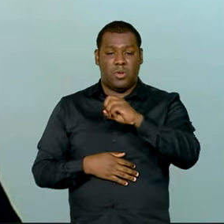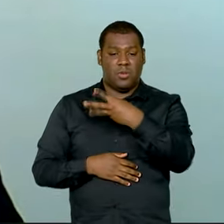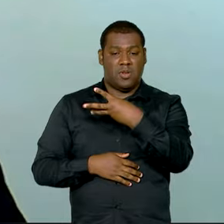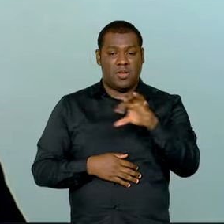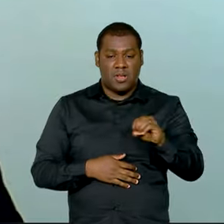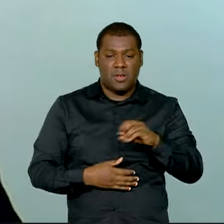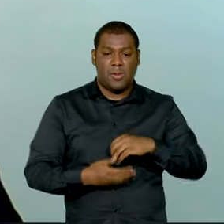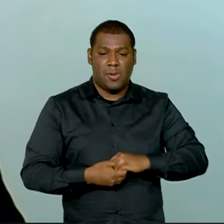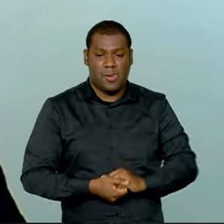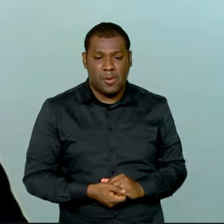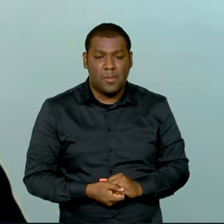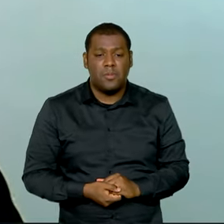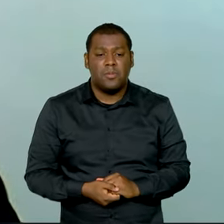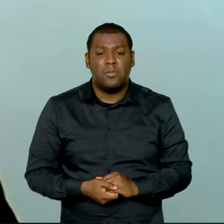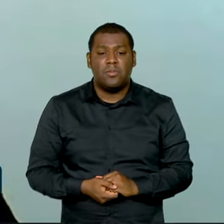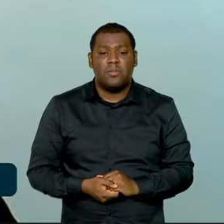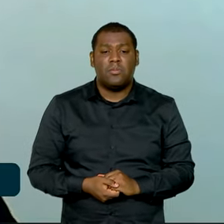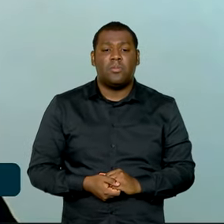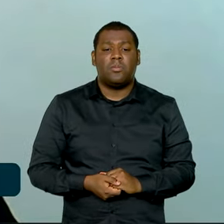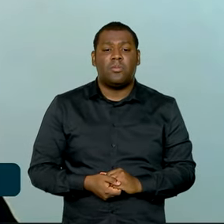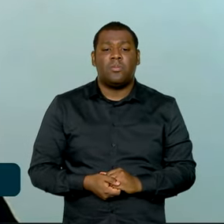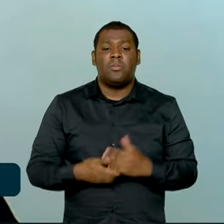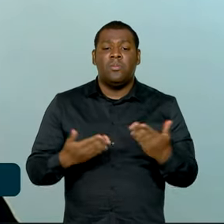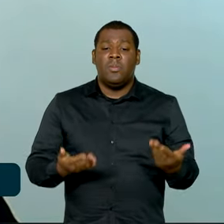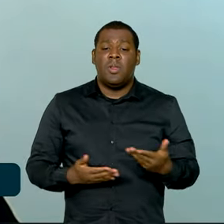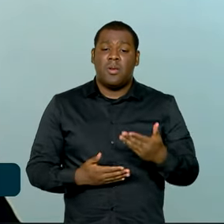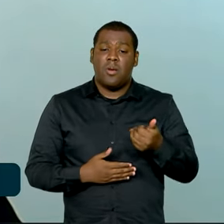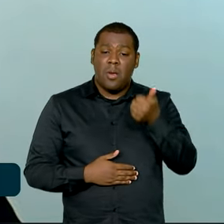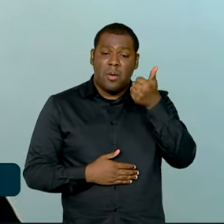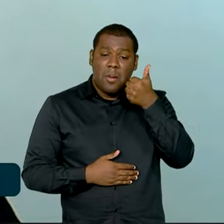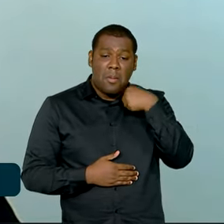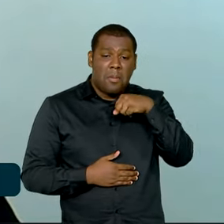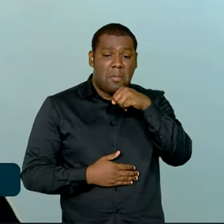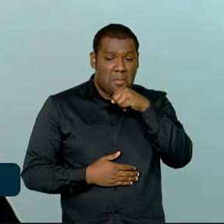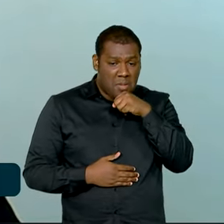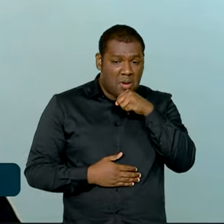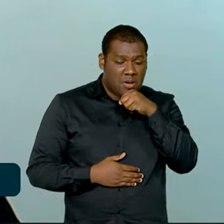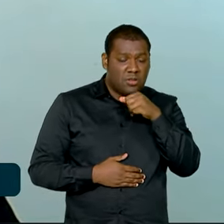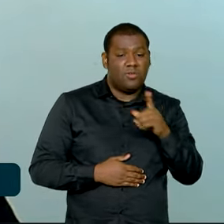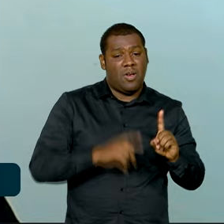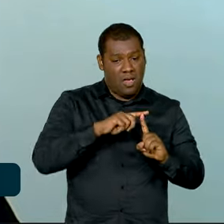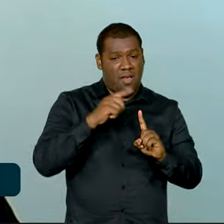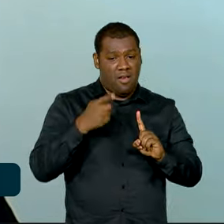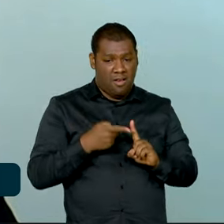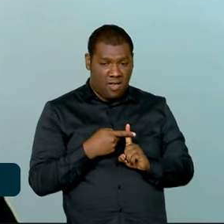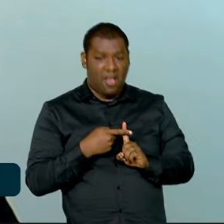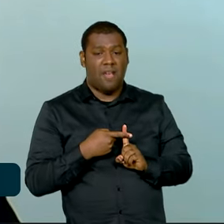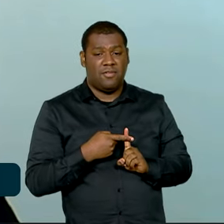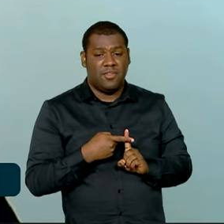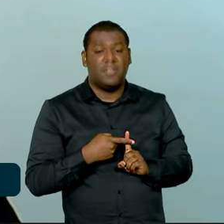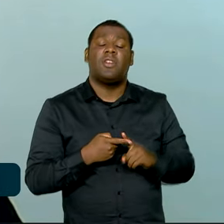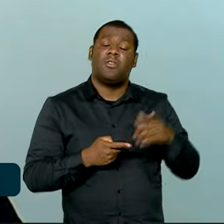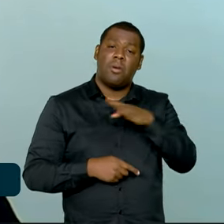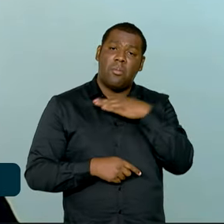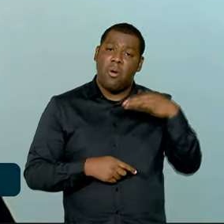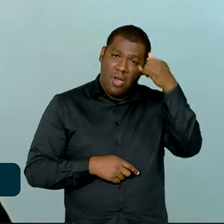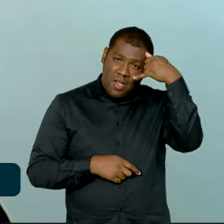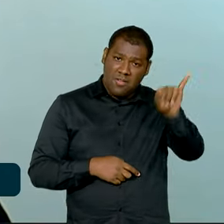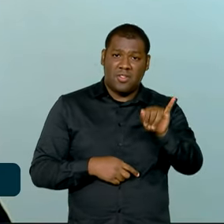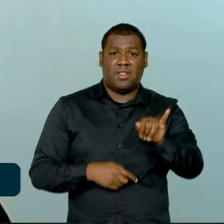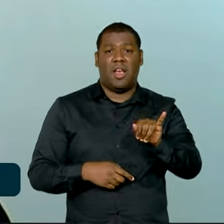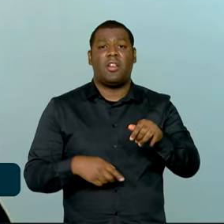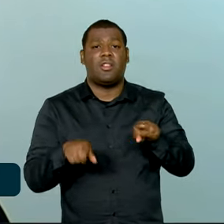mortalidade infantil, como na mortalidade materna também, porque, especialmente, quando esse programa de